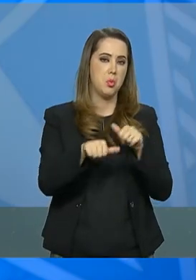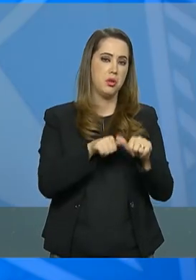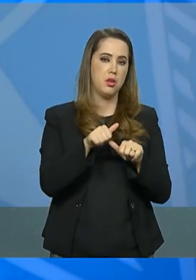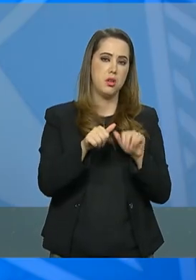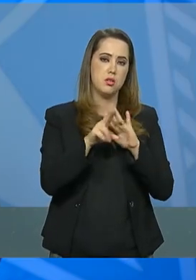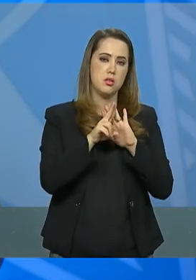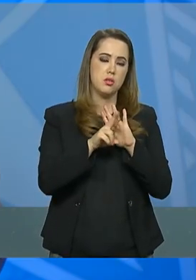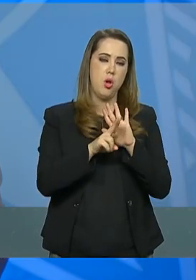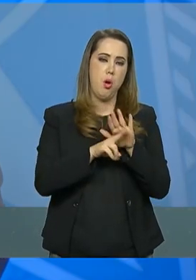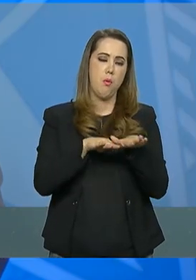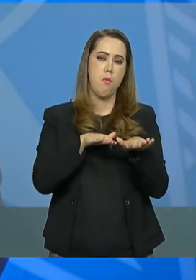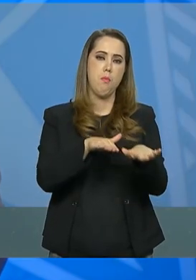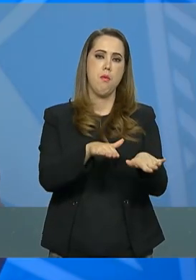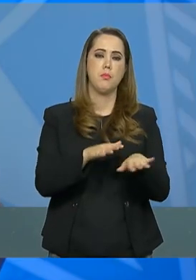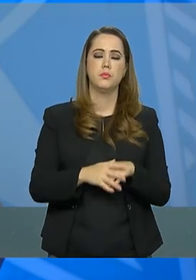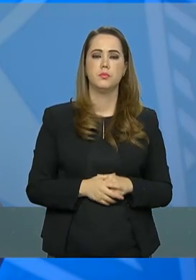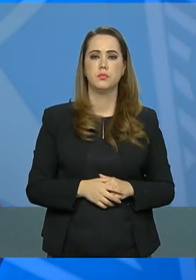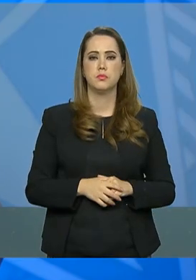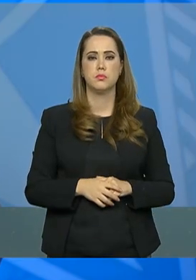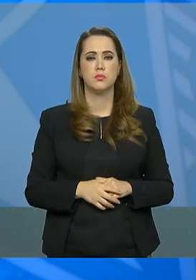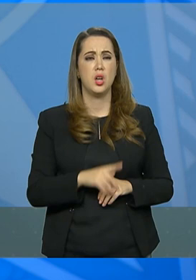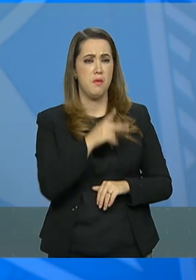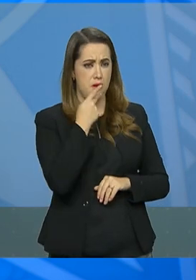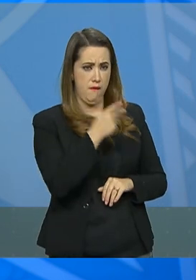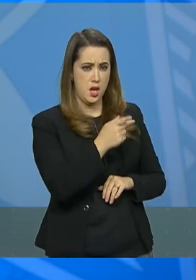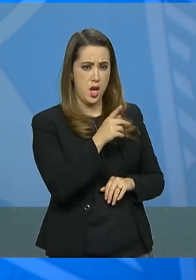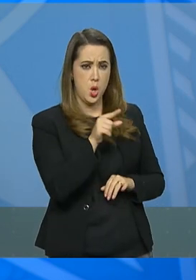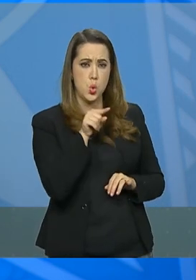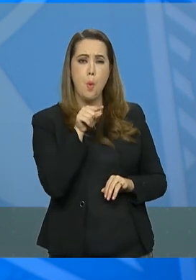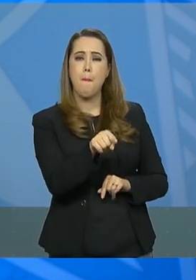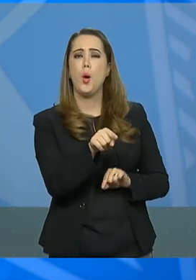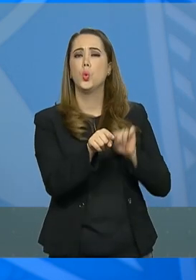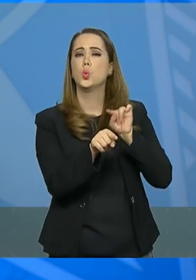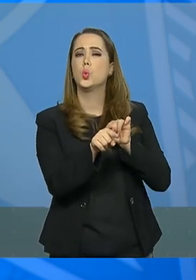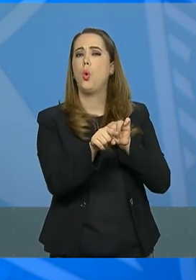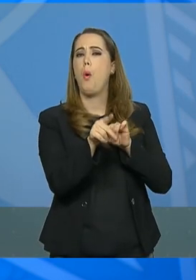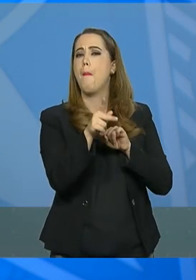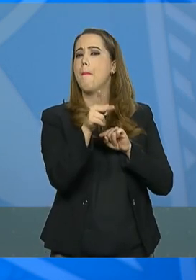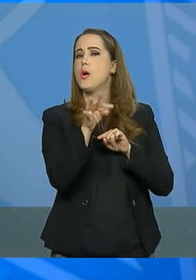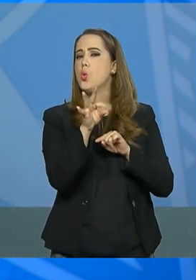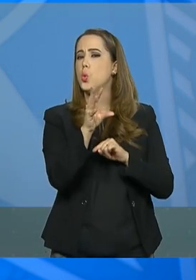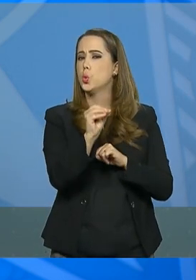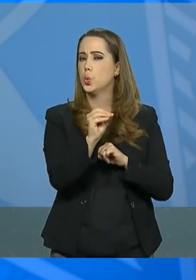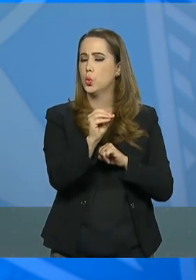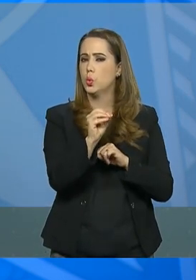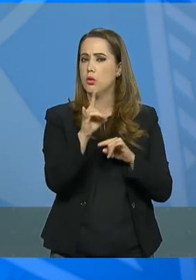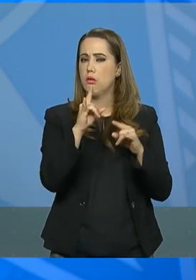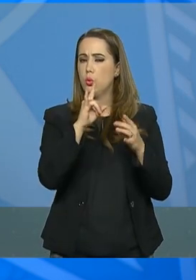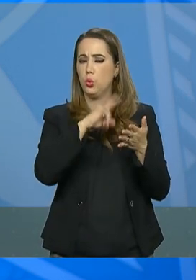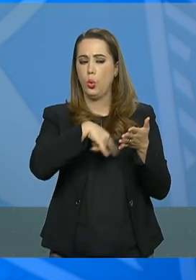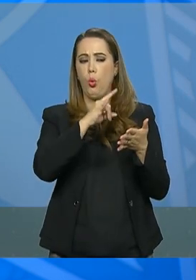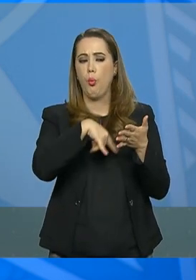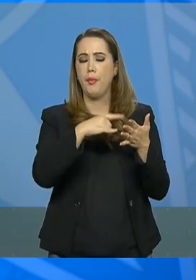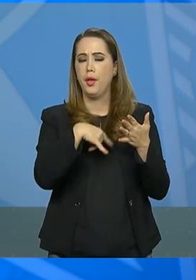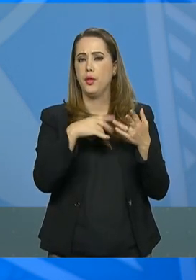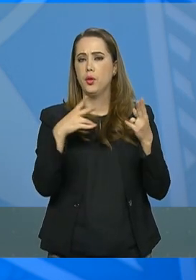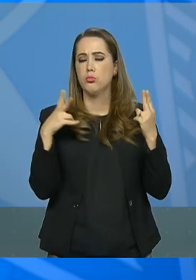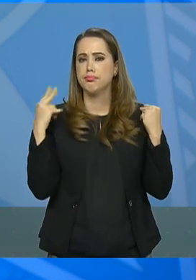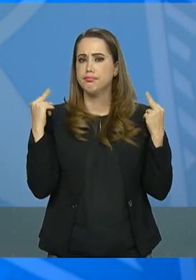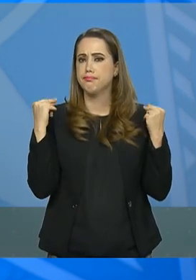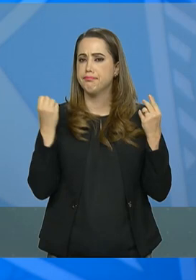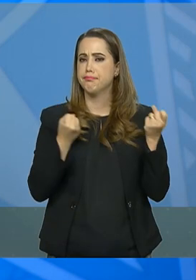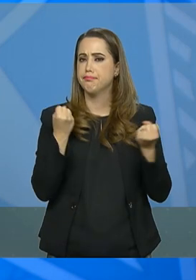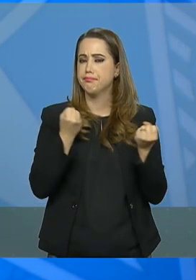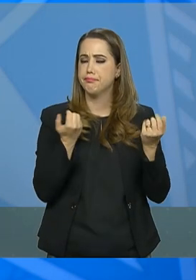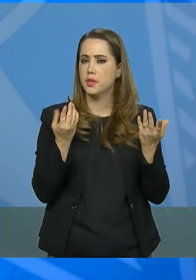Você está falando dos pontos da carteira de habilitação. CNH em relação a pontos de A Subsecretaria de Assuntos Jurídicos da Casa Civil